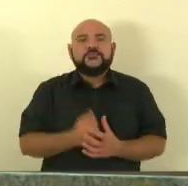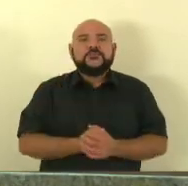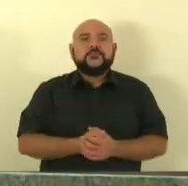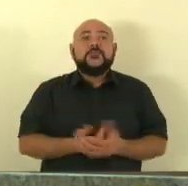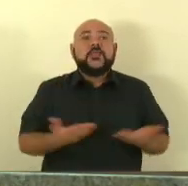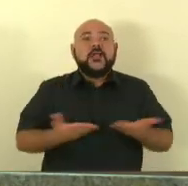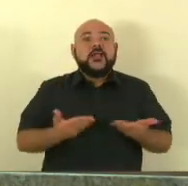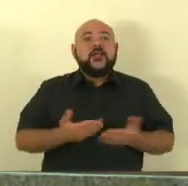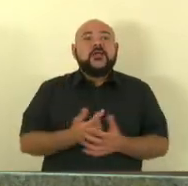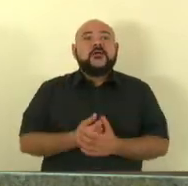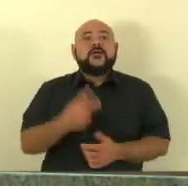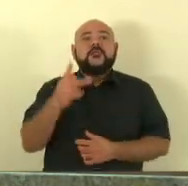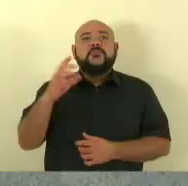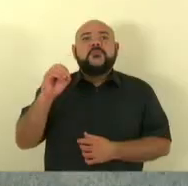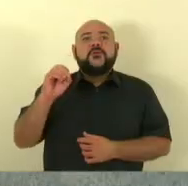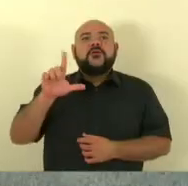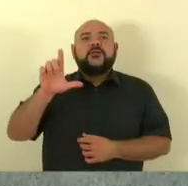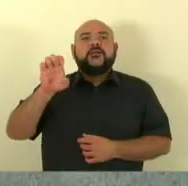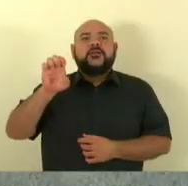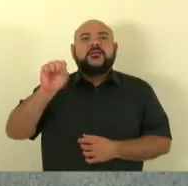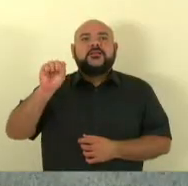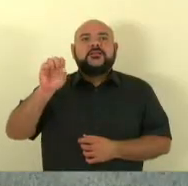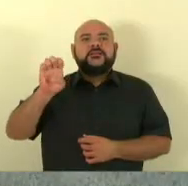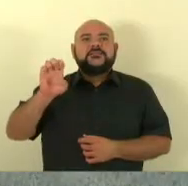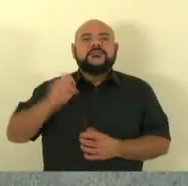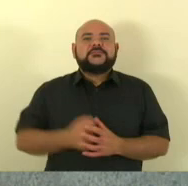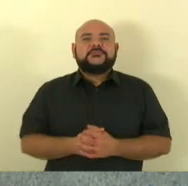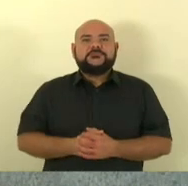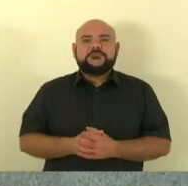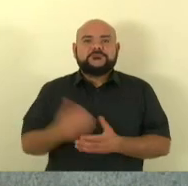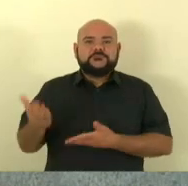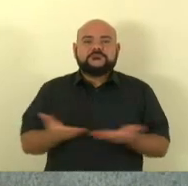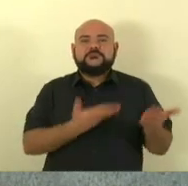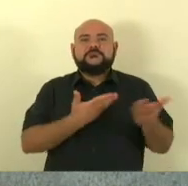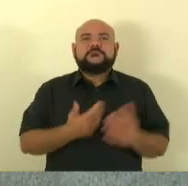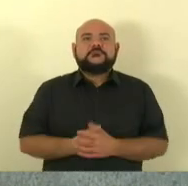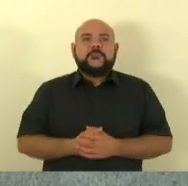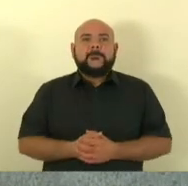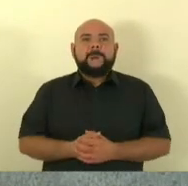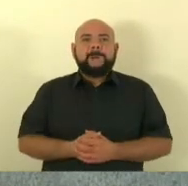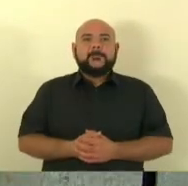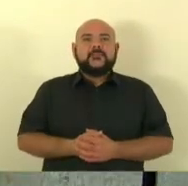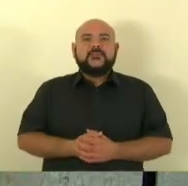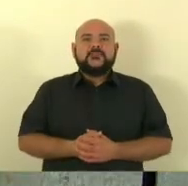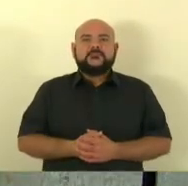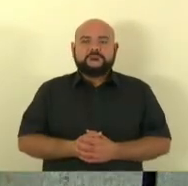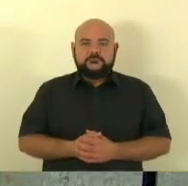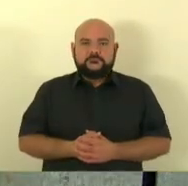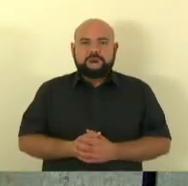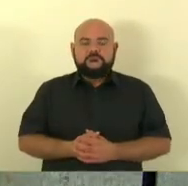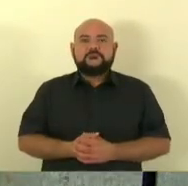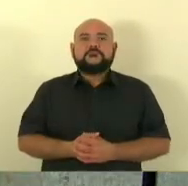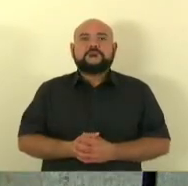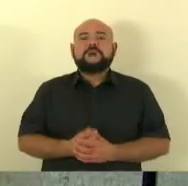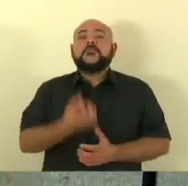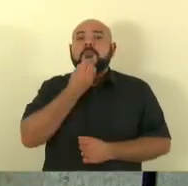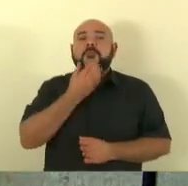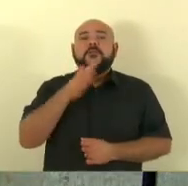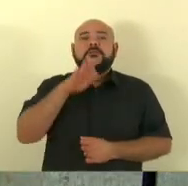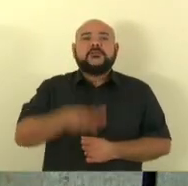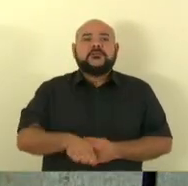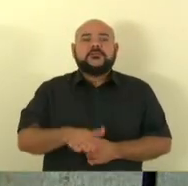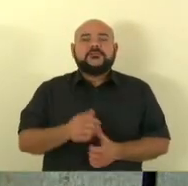o deputado Lucas Polesi deputado Lucas Polesi você tem até cinco minutos boa tarde presidente